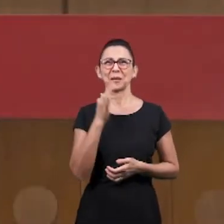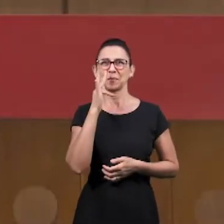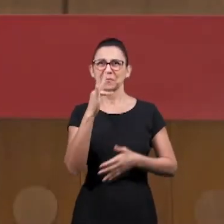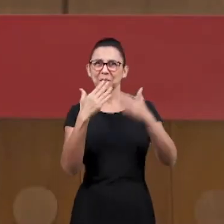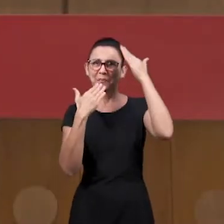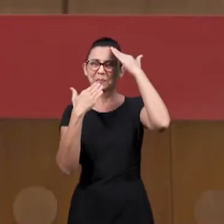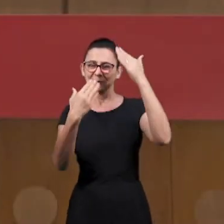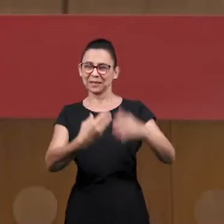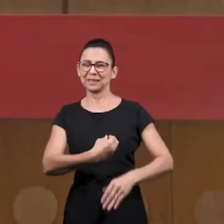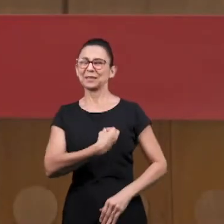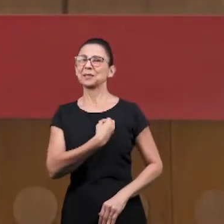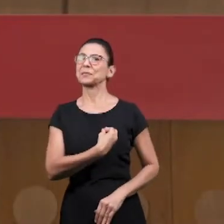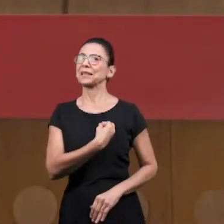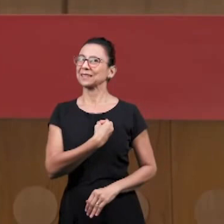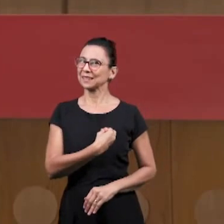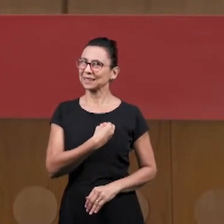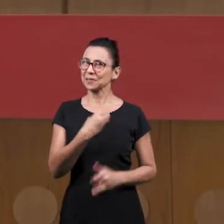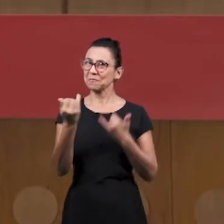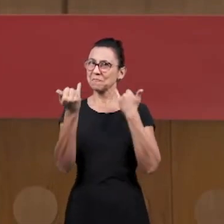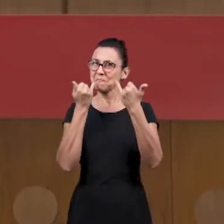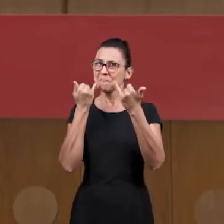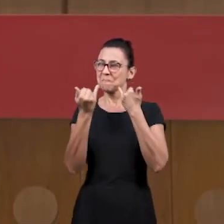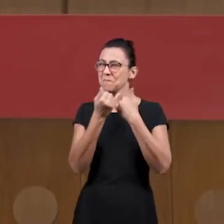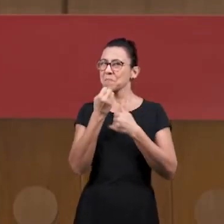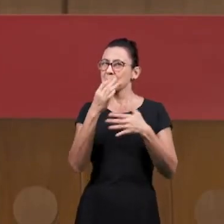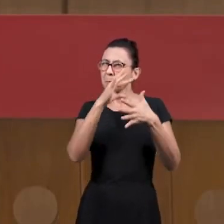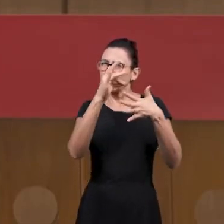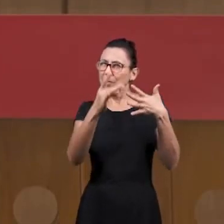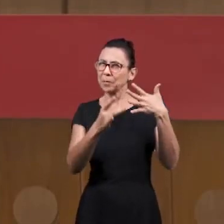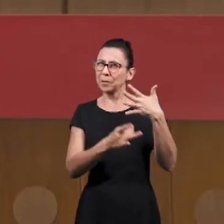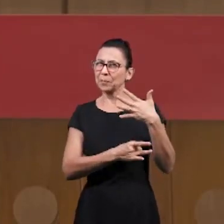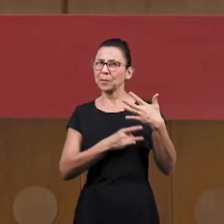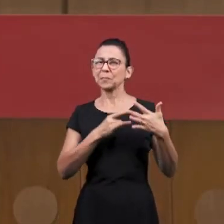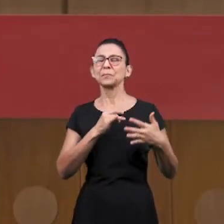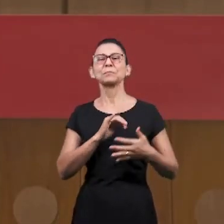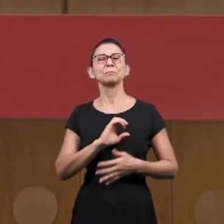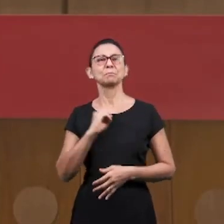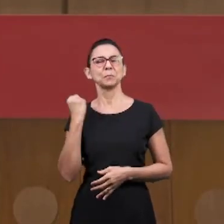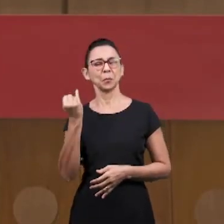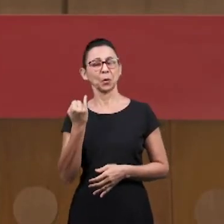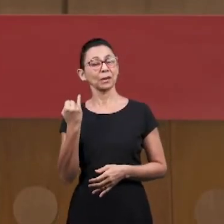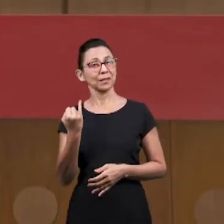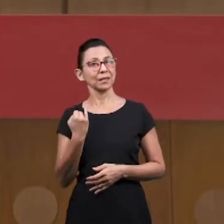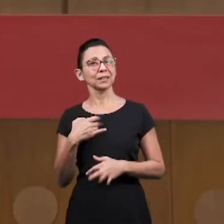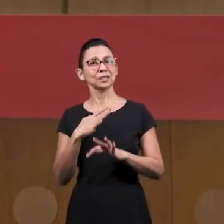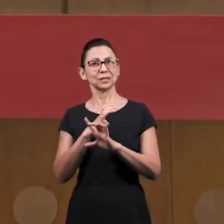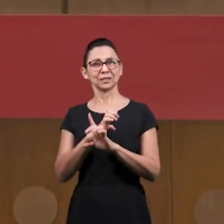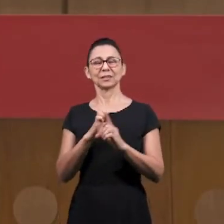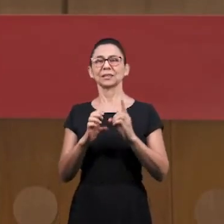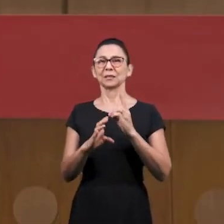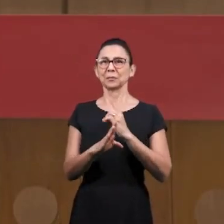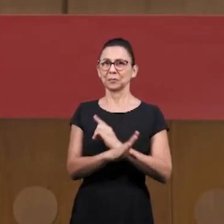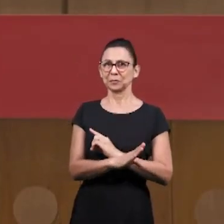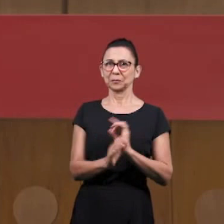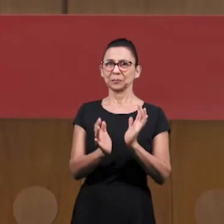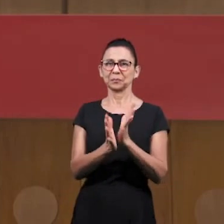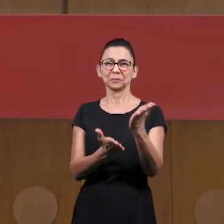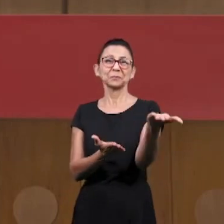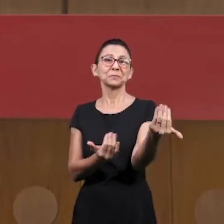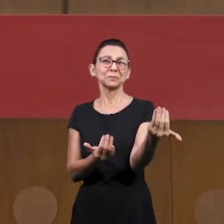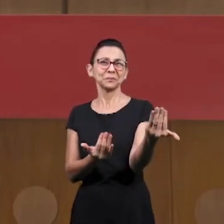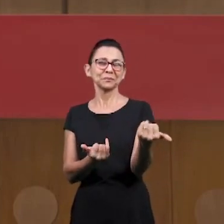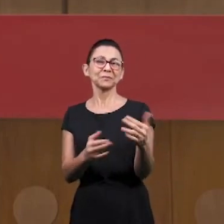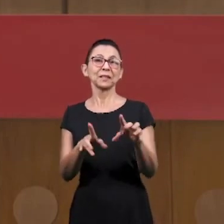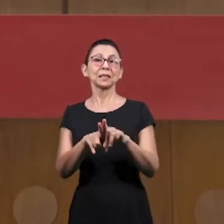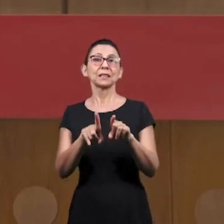Daniel. Muito obrigado pela sua participação. Você nos deu informações muito bem detalhadas com relação à importância da escola bíblica para os